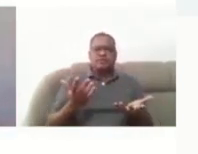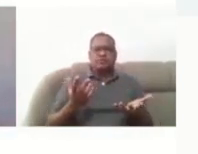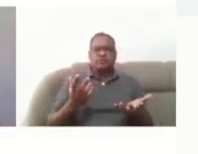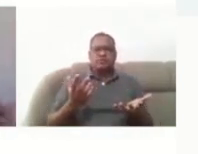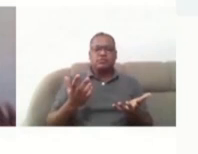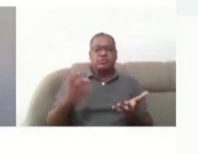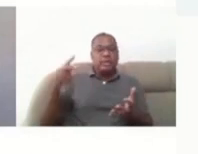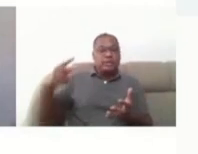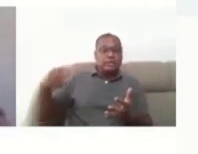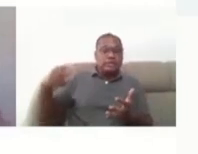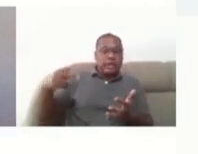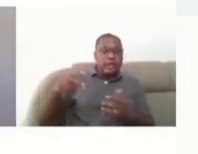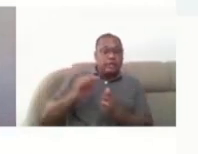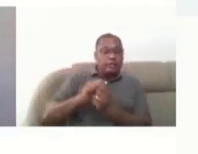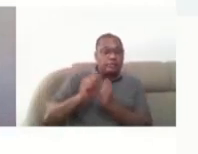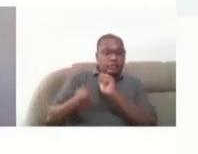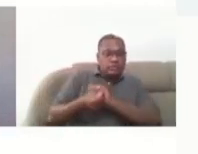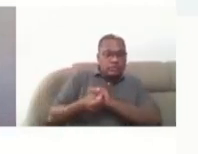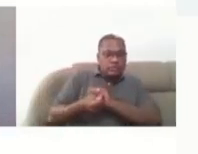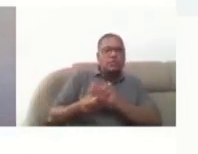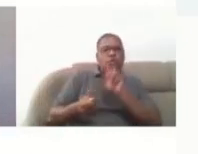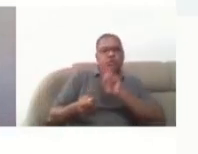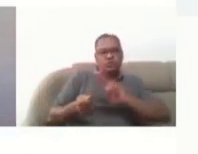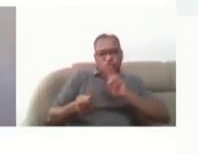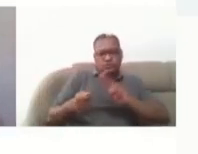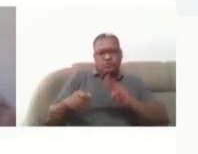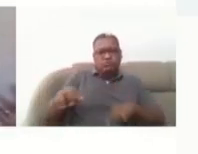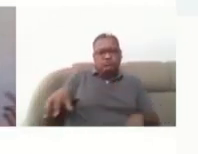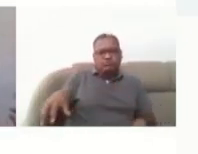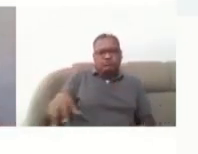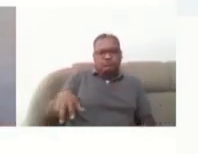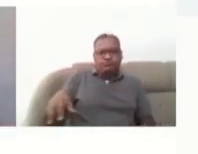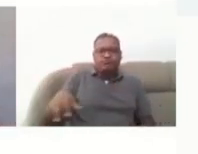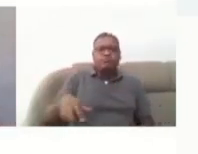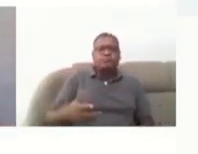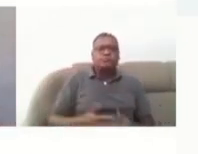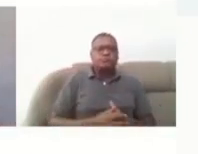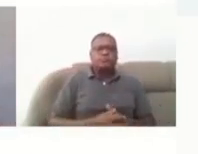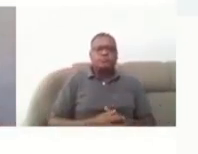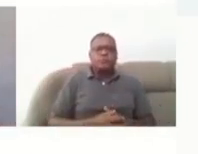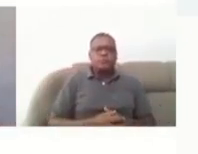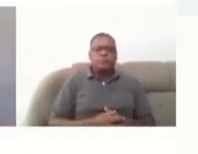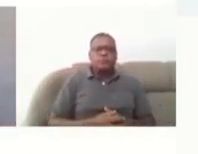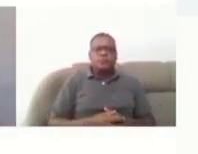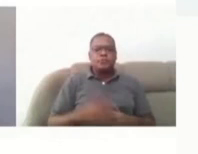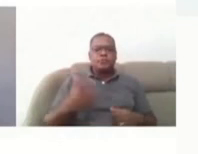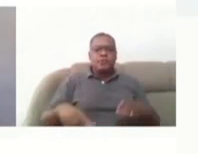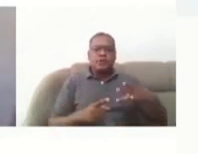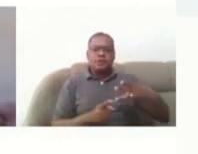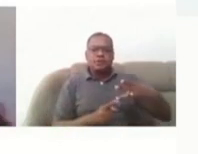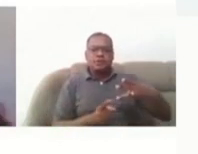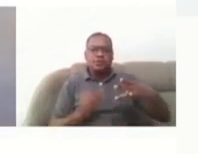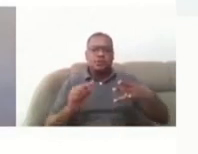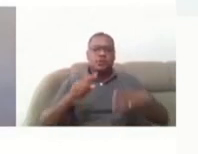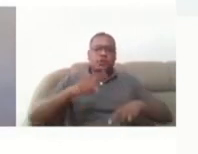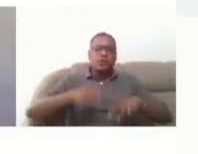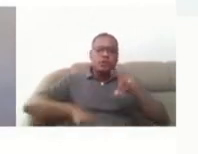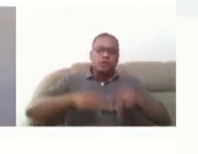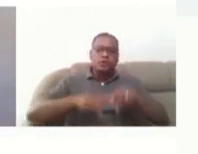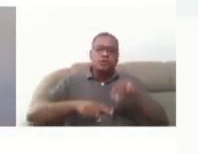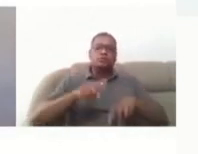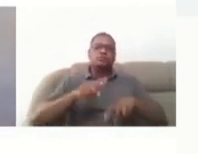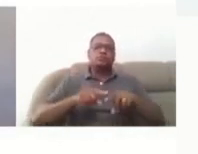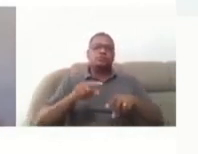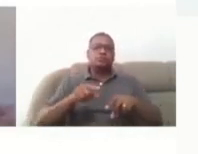motoras da pessoa que vai utilizar. Recursos que facilitem a navegação do usuário, por exemplo, uma colmeia para o